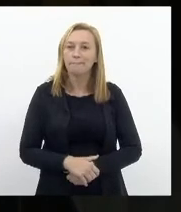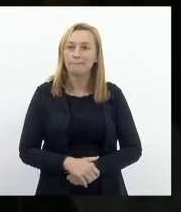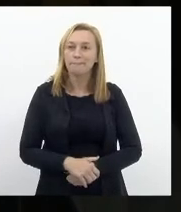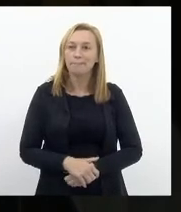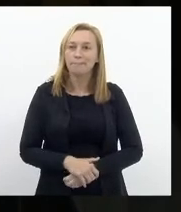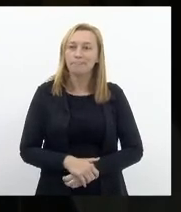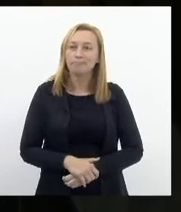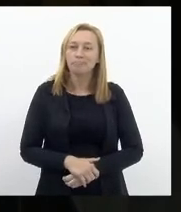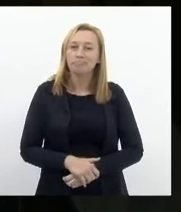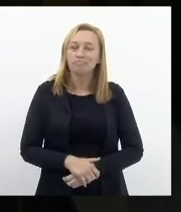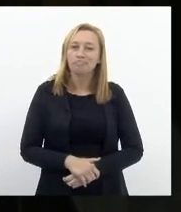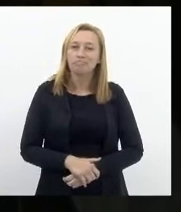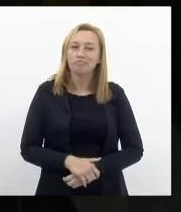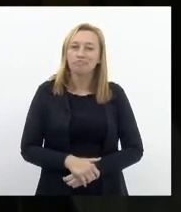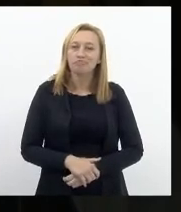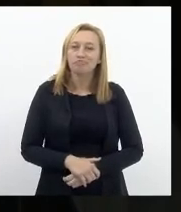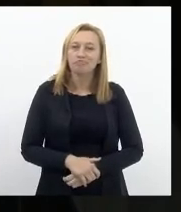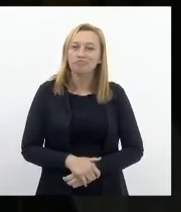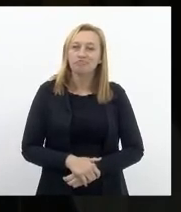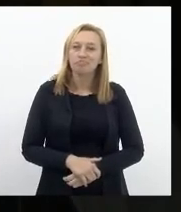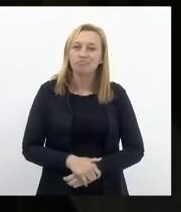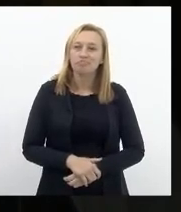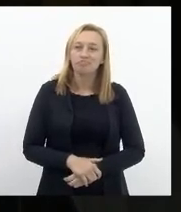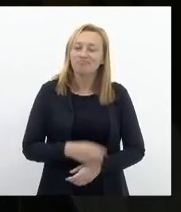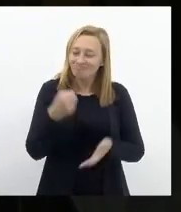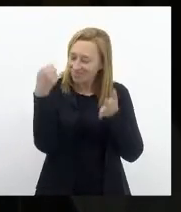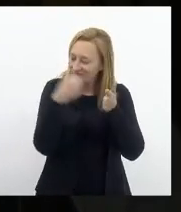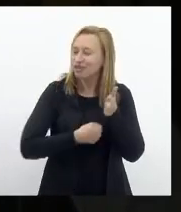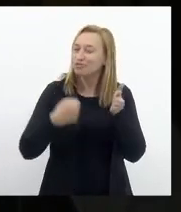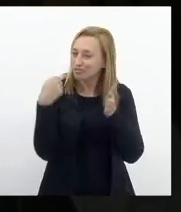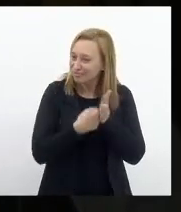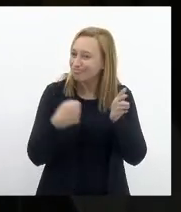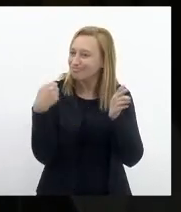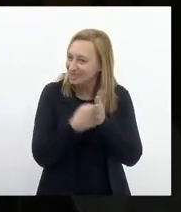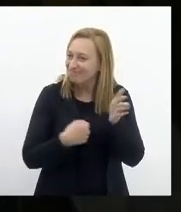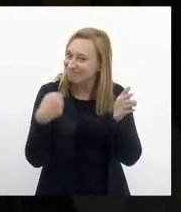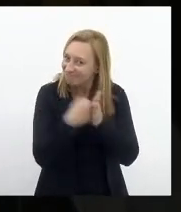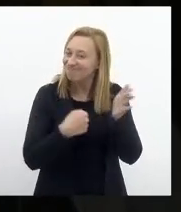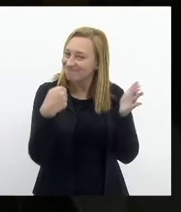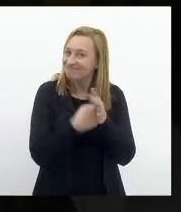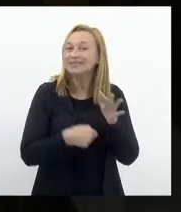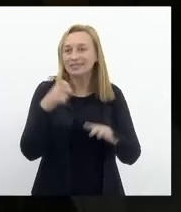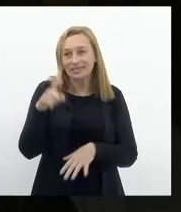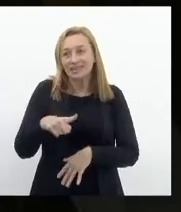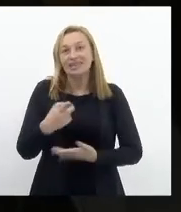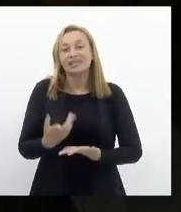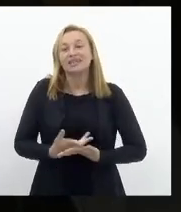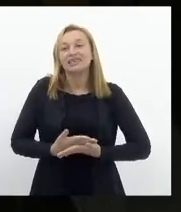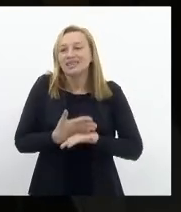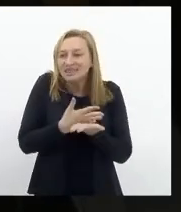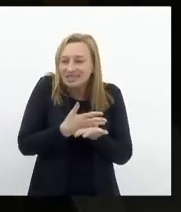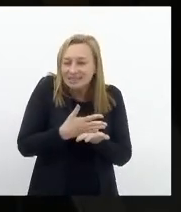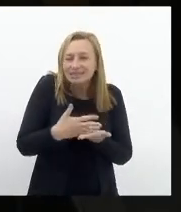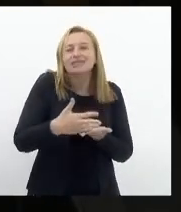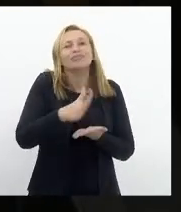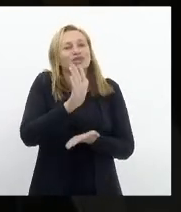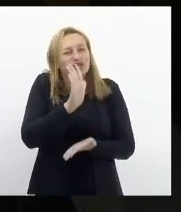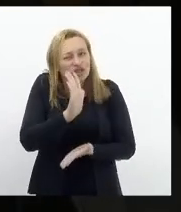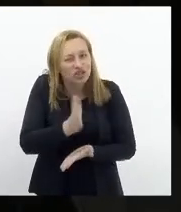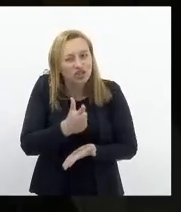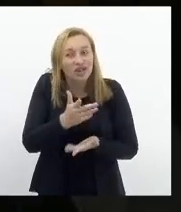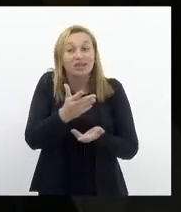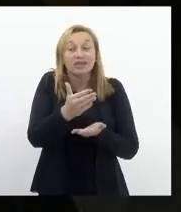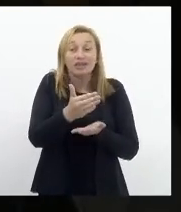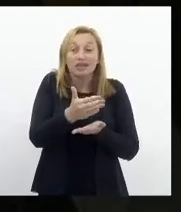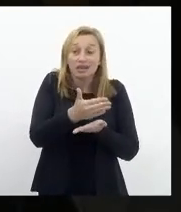foi uma coisa, foi uma luta, é uma luta que ainda está começando, mas já passou da metade.